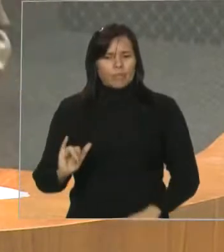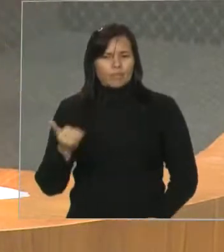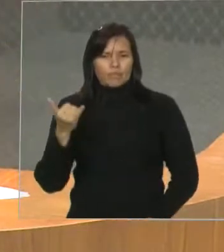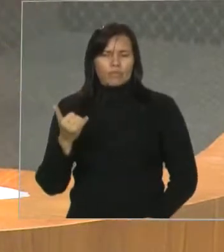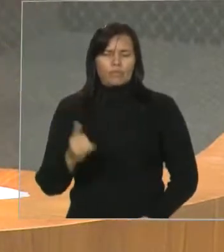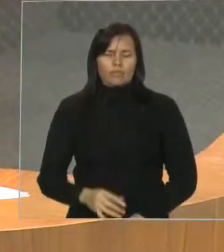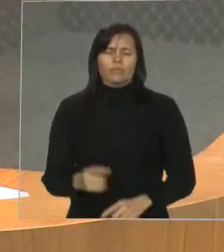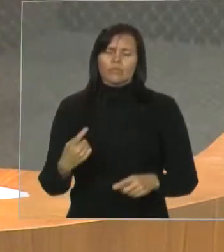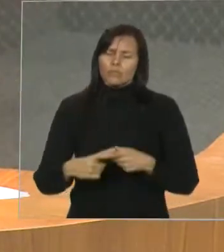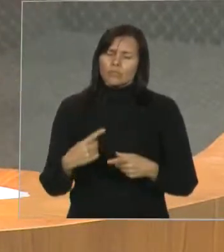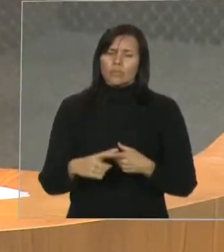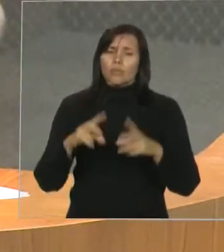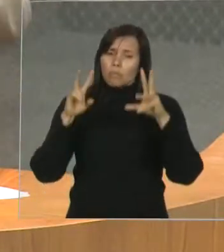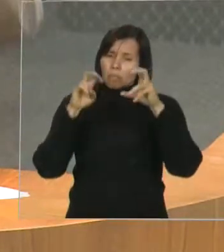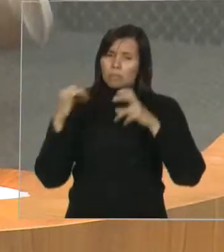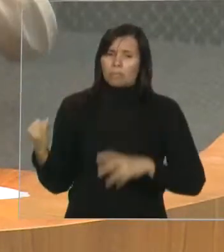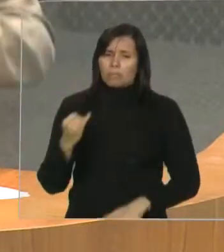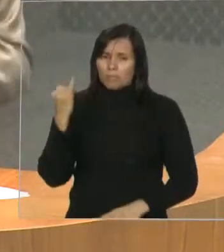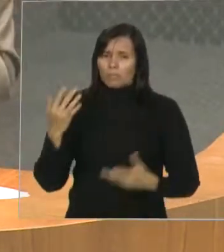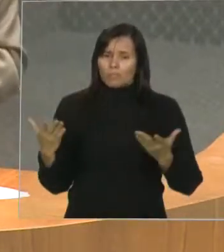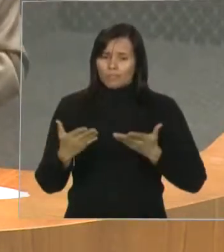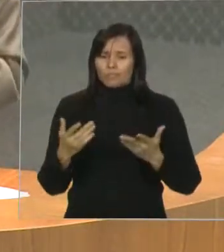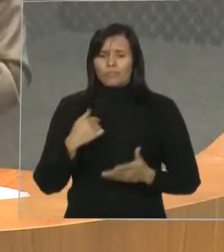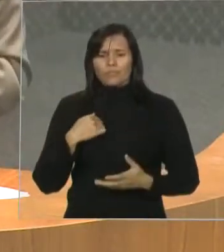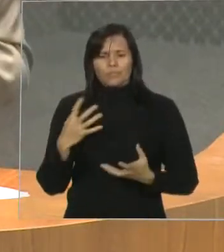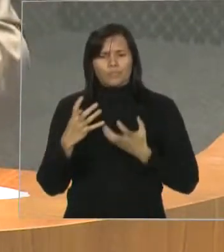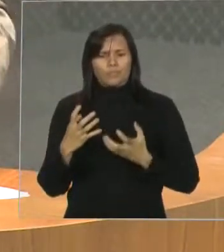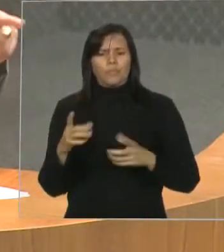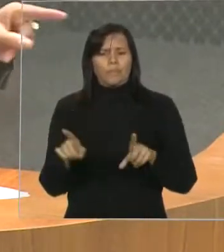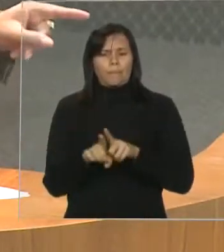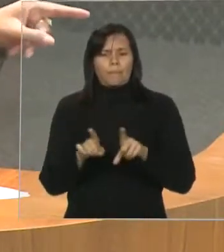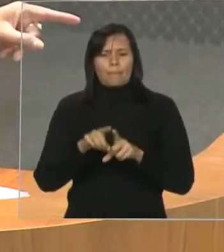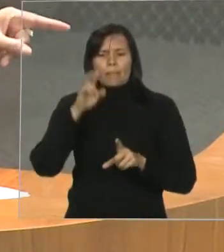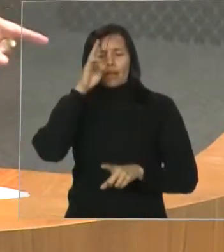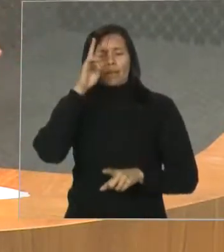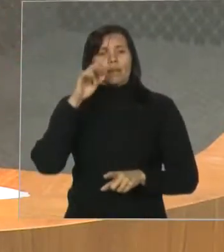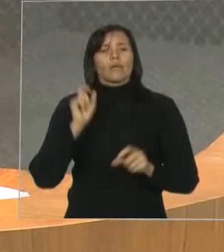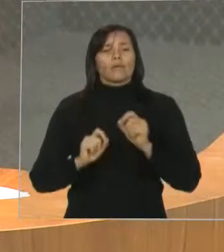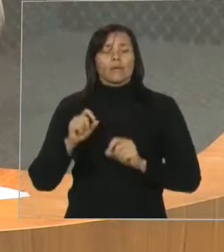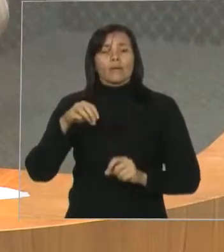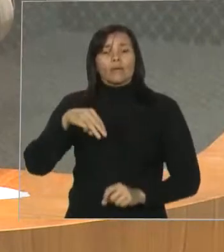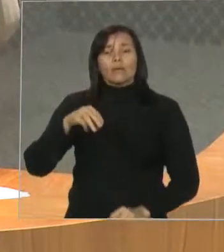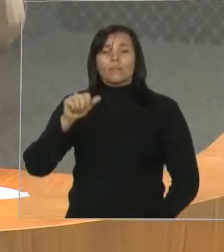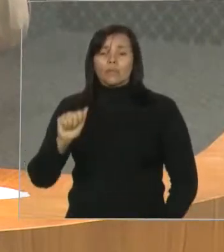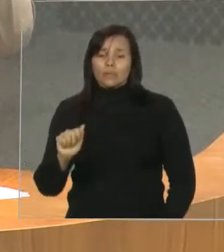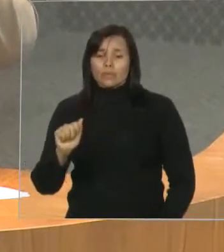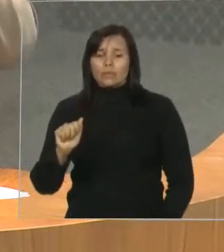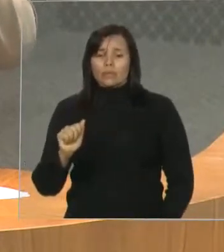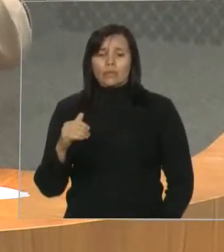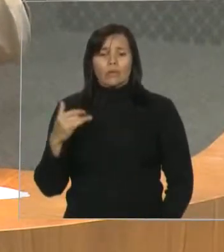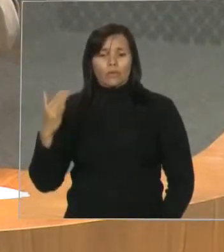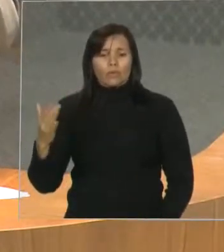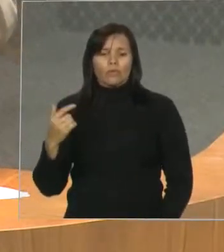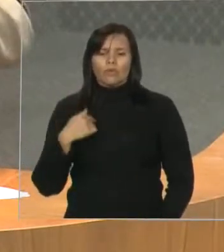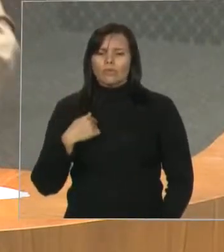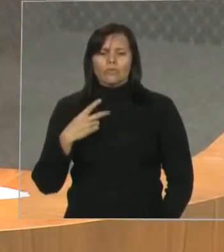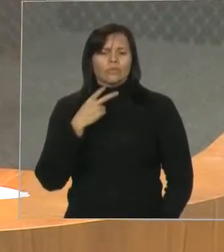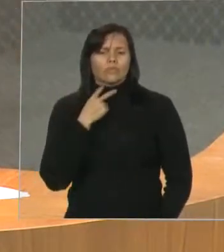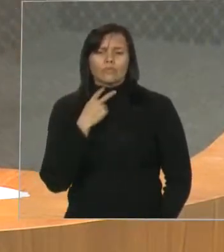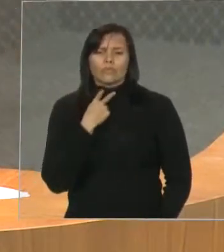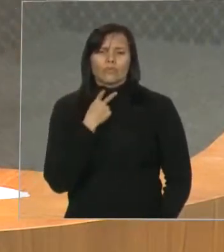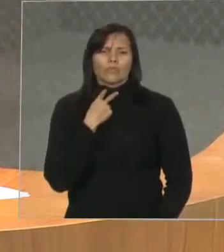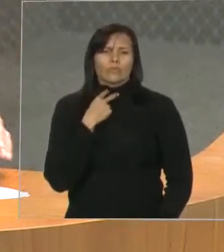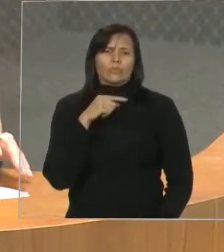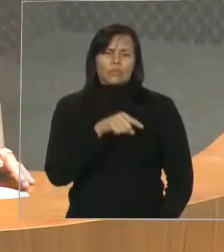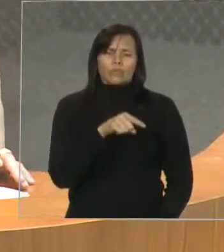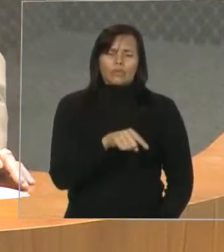instigante, eu queria, inclusive, fazer referência à MA, porque, quando eu não tive a oportunidade de ser atendido pelo ferro e